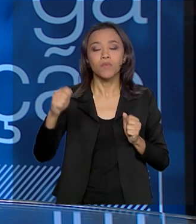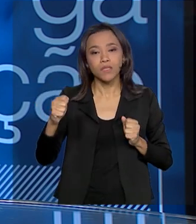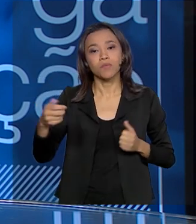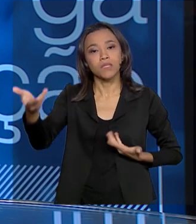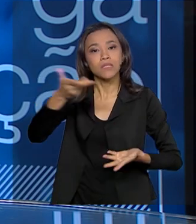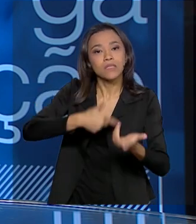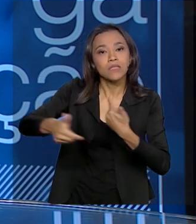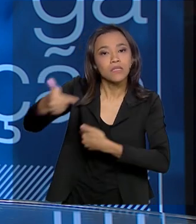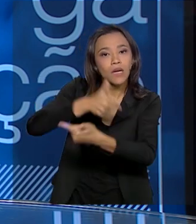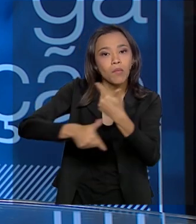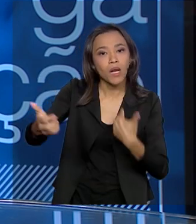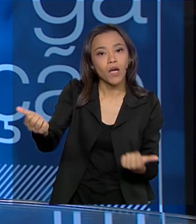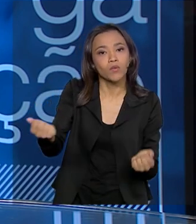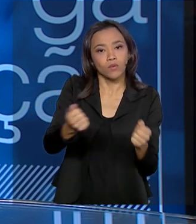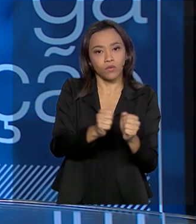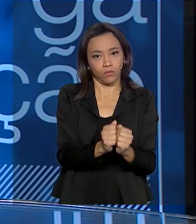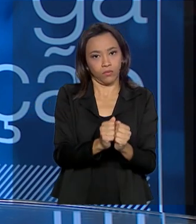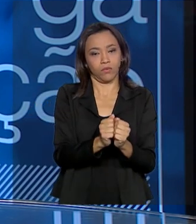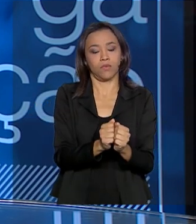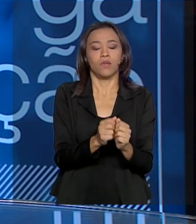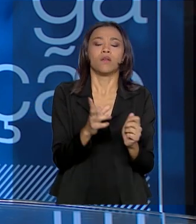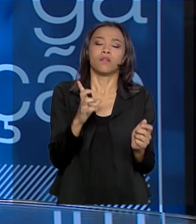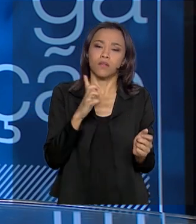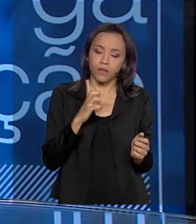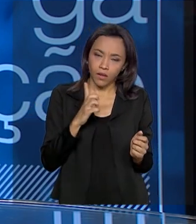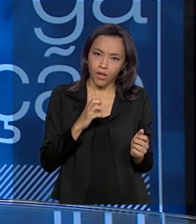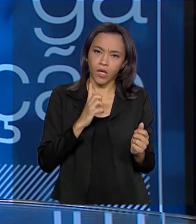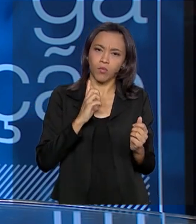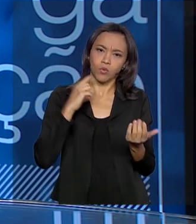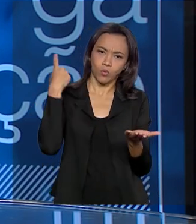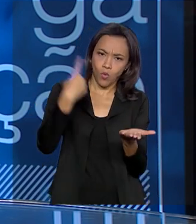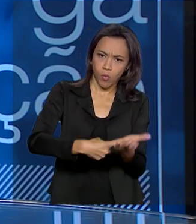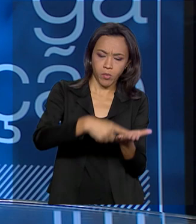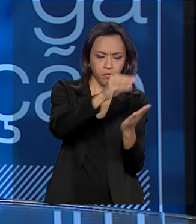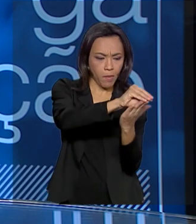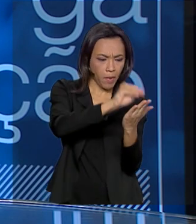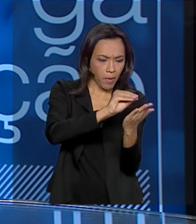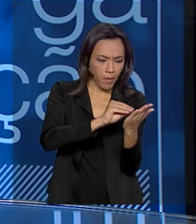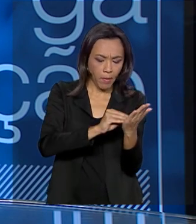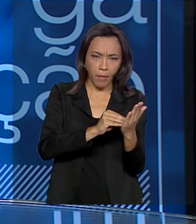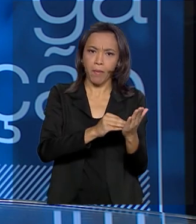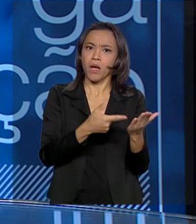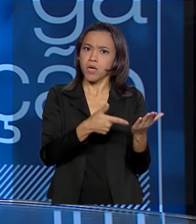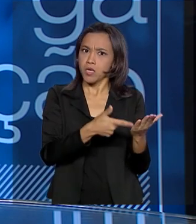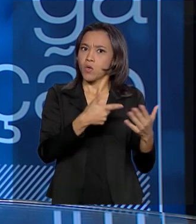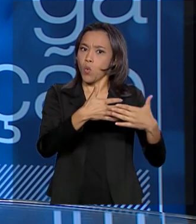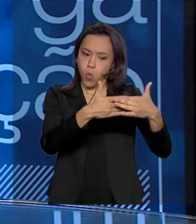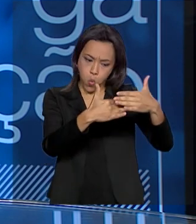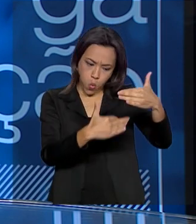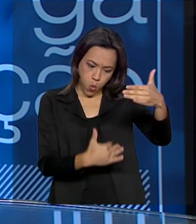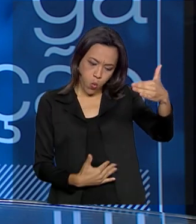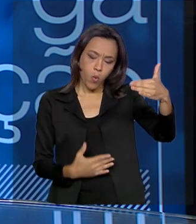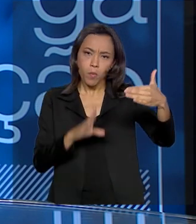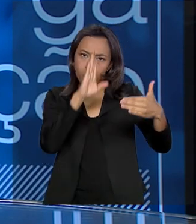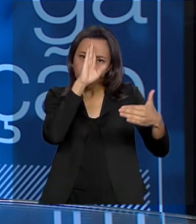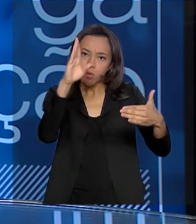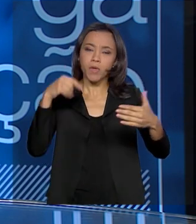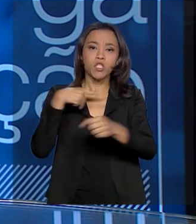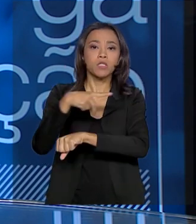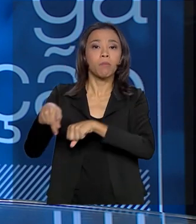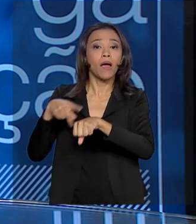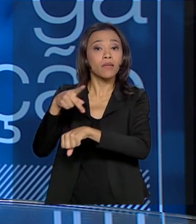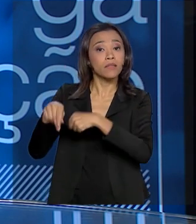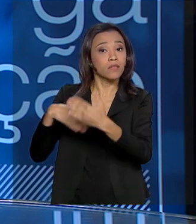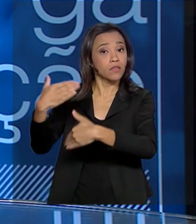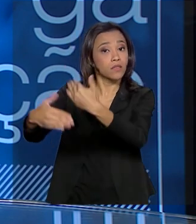outros países. Então, nós temos, assim, uma agenda bastante extensa de cooperação, especialmente com os países em desenvolvimento e com os países